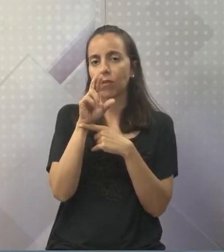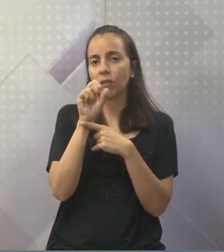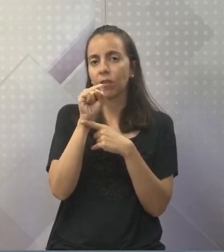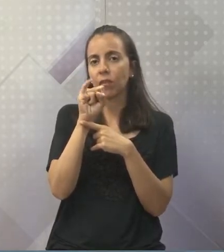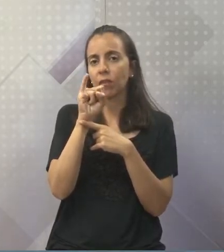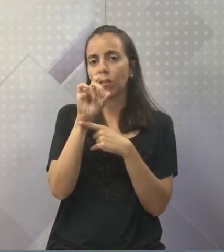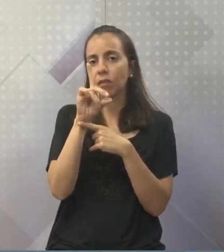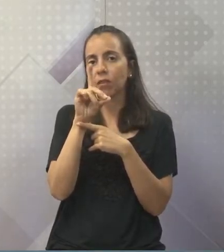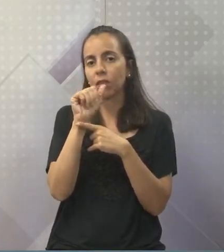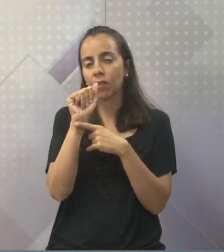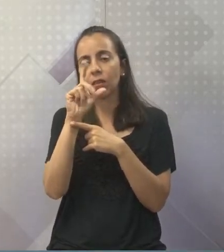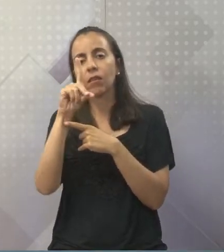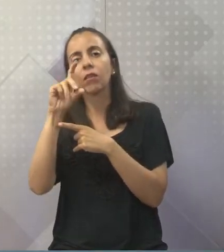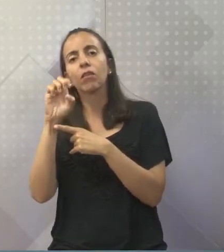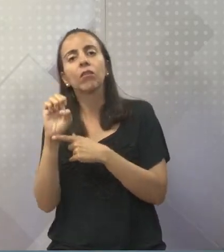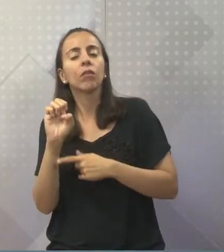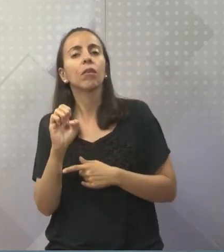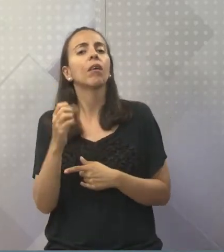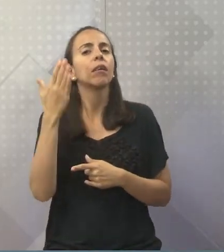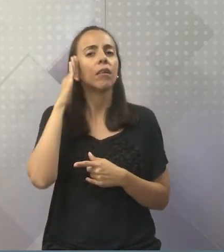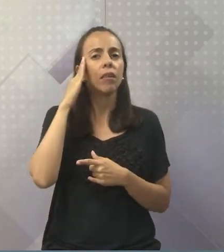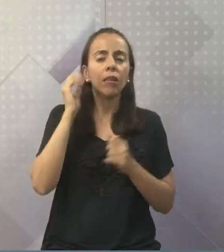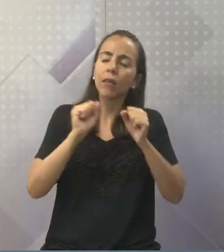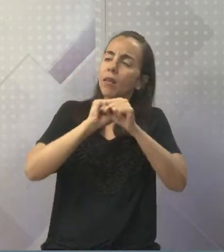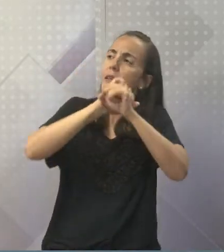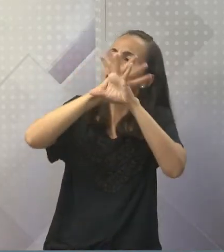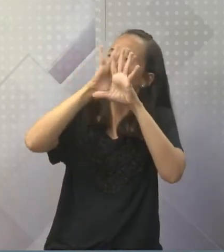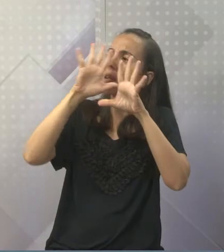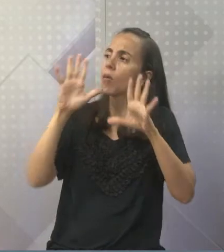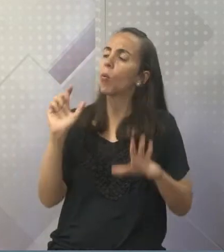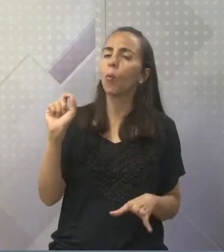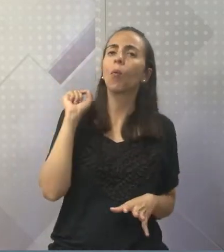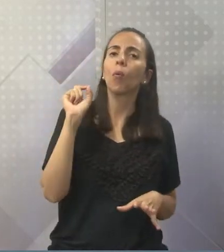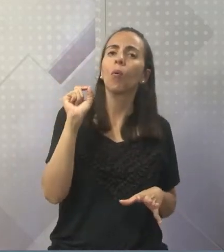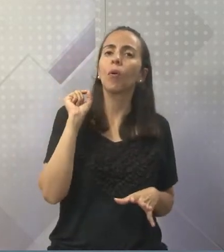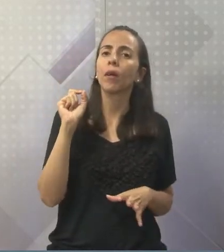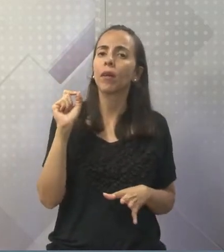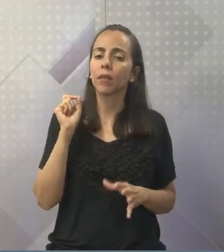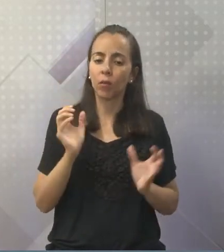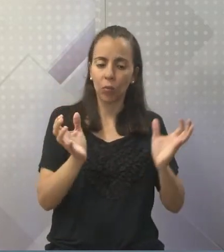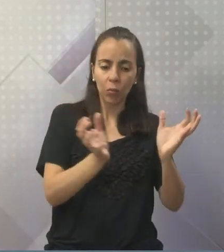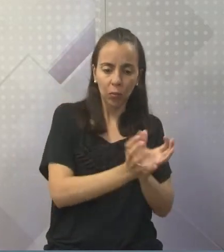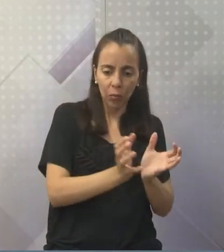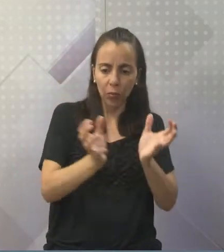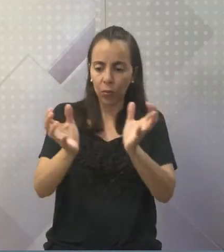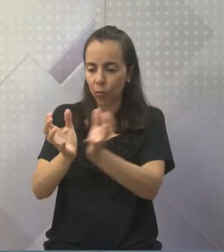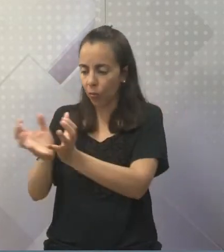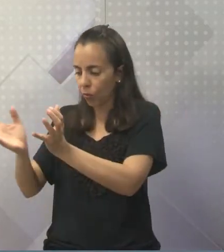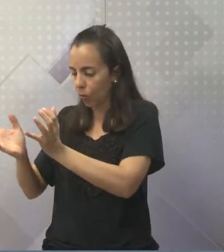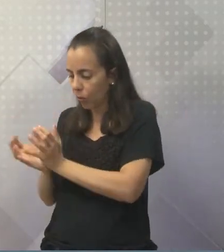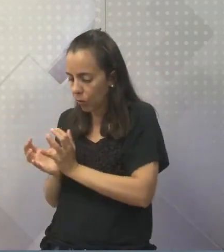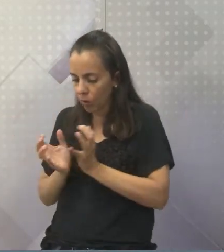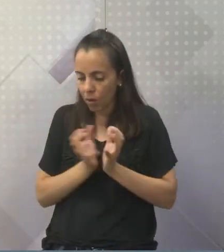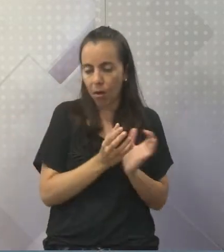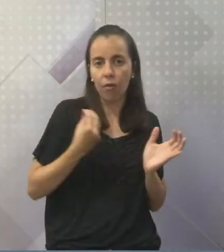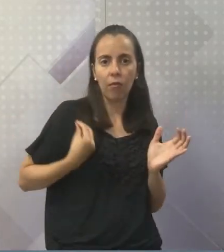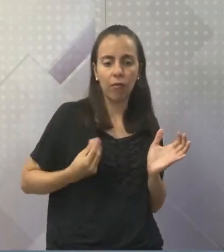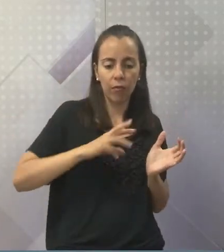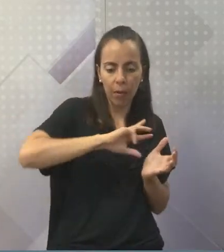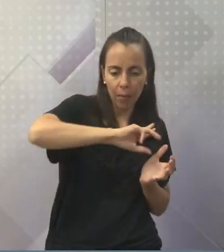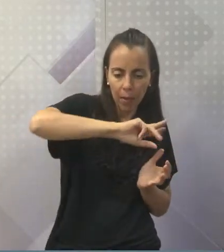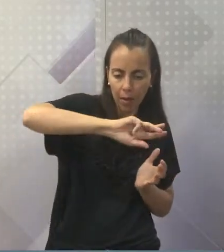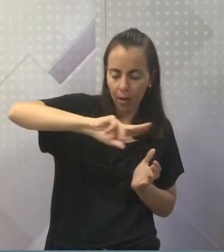essa biodiversidade, a gente tem que colocar cada um no seu grupo, né? De acordo com suas